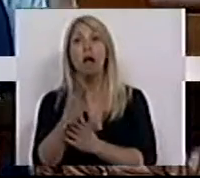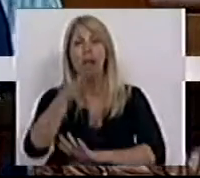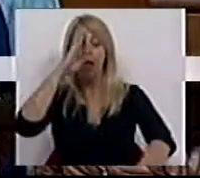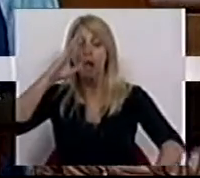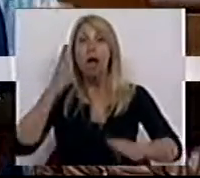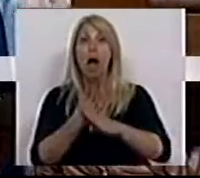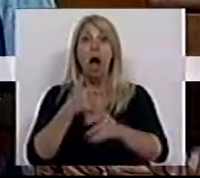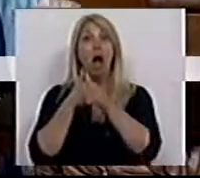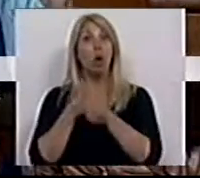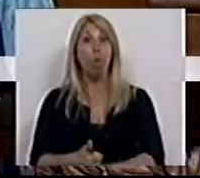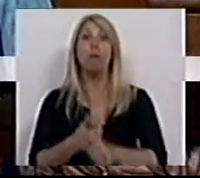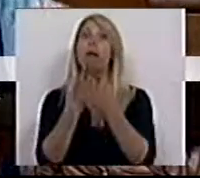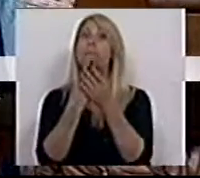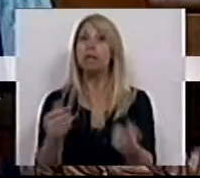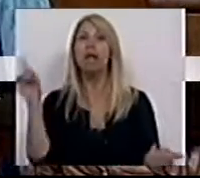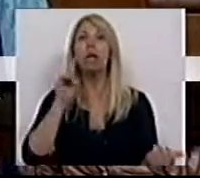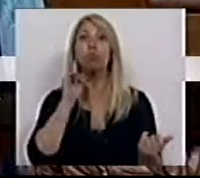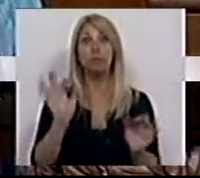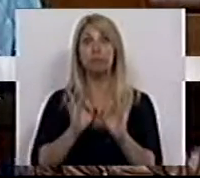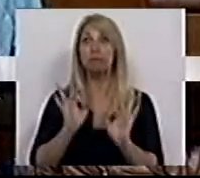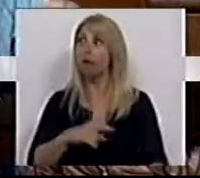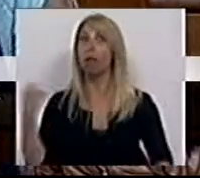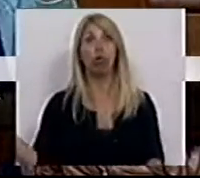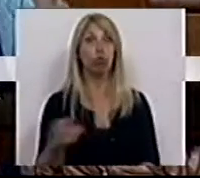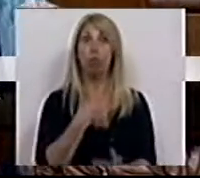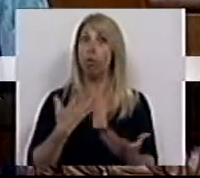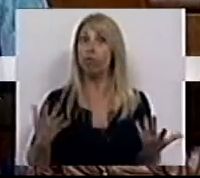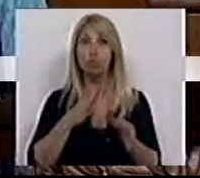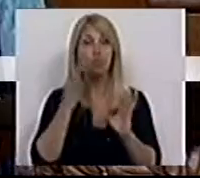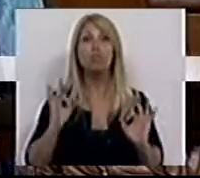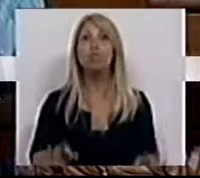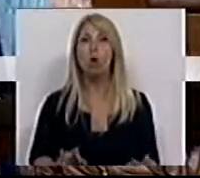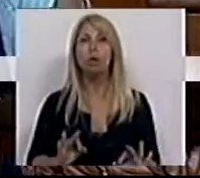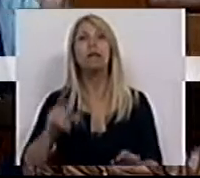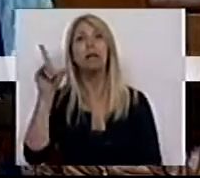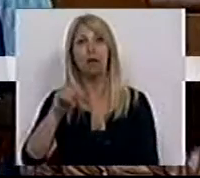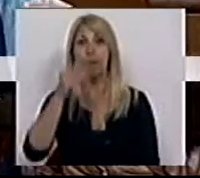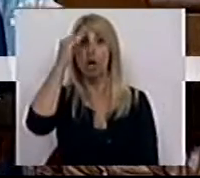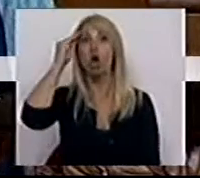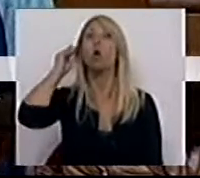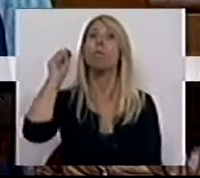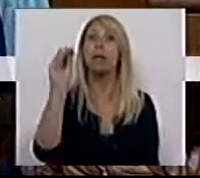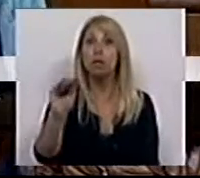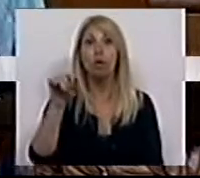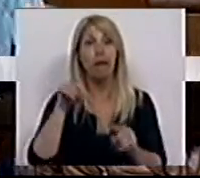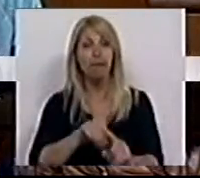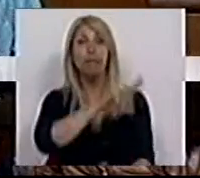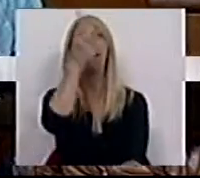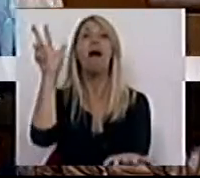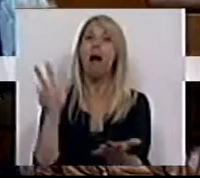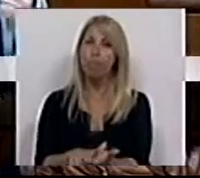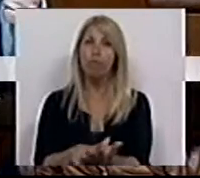desta matéria tão importante para todos nós e que as recomendações que vão ser aqui aprovadas